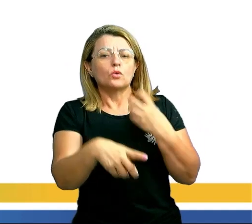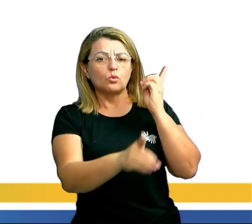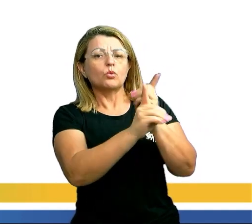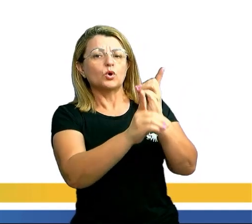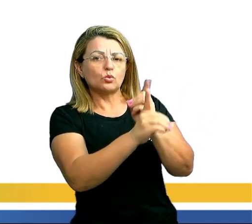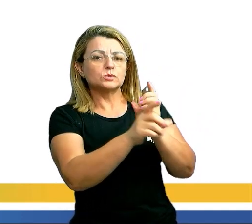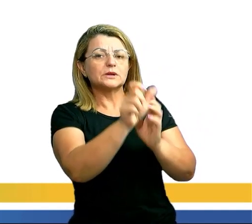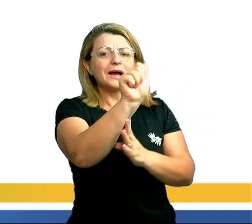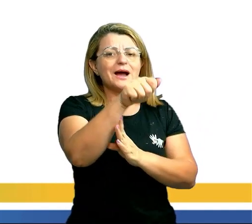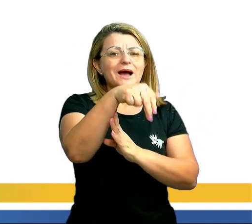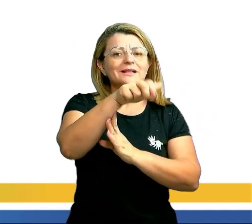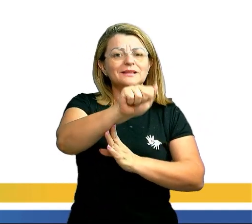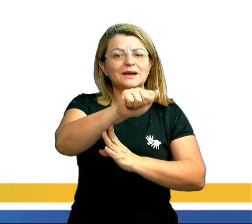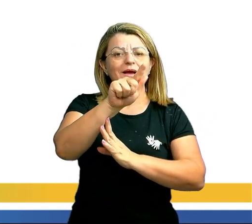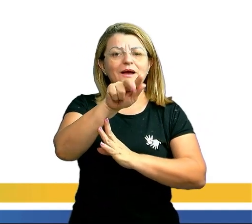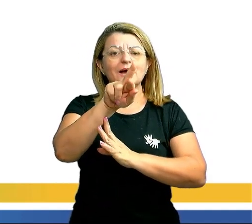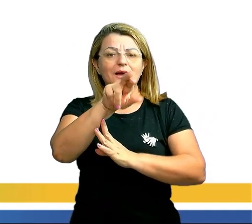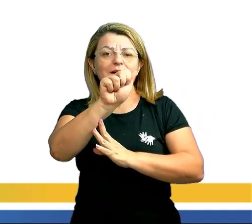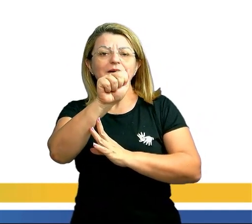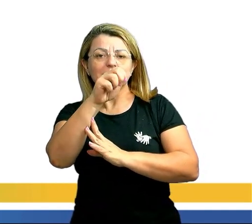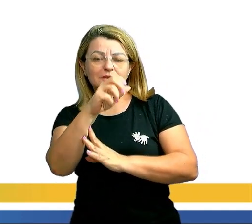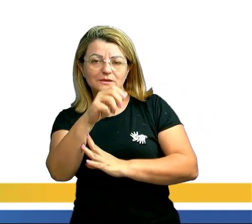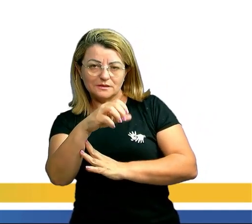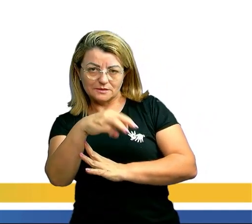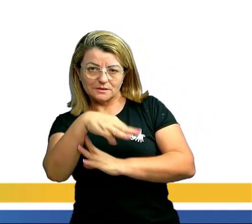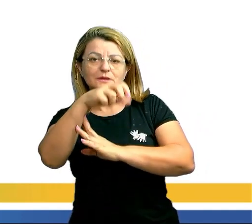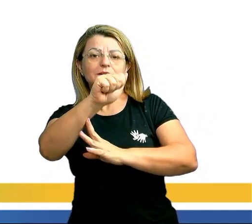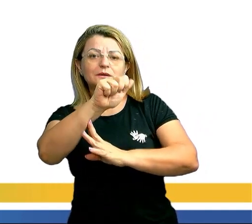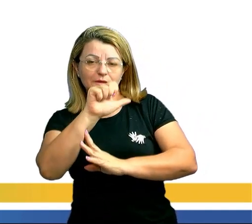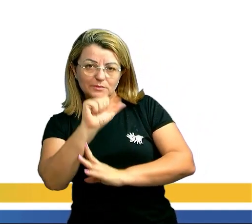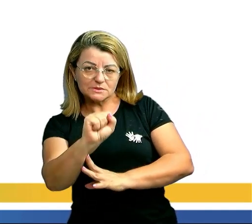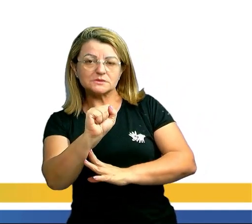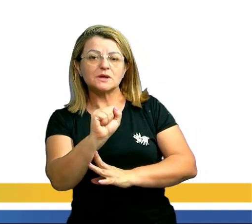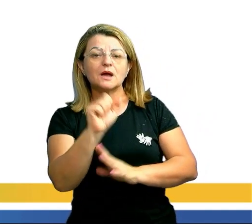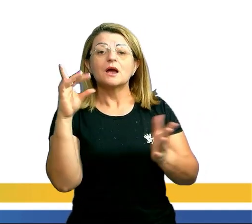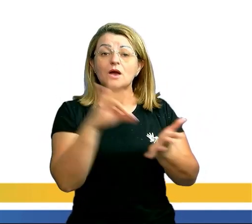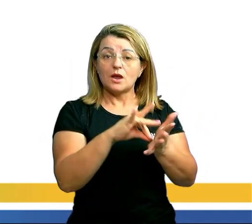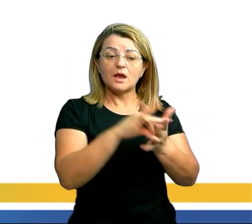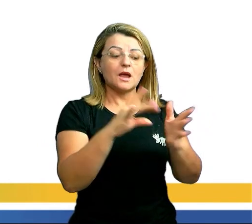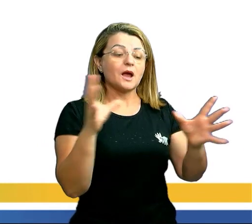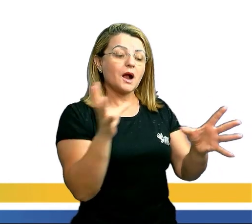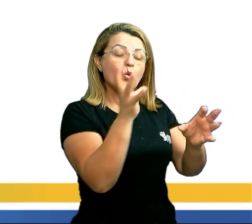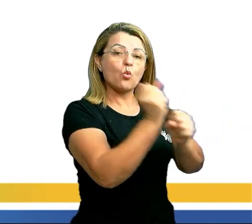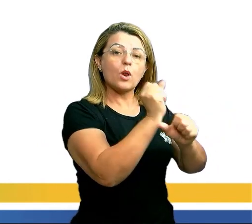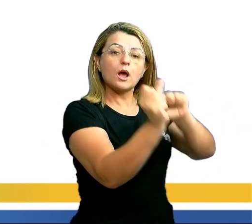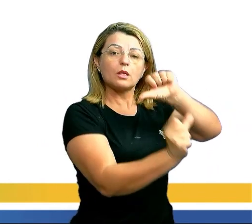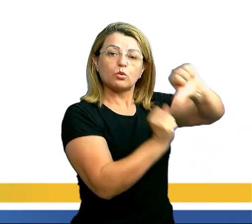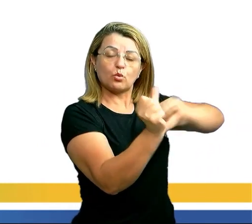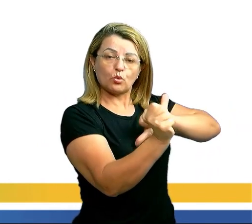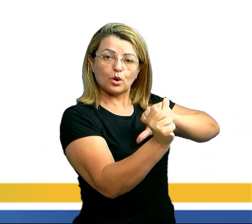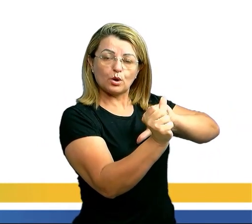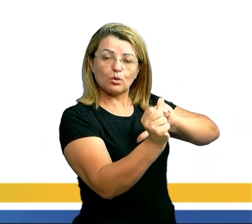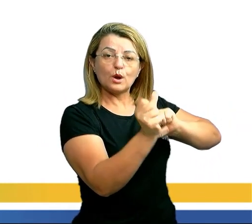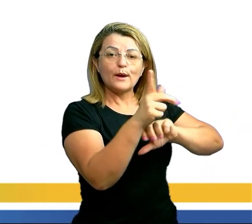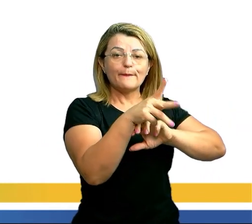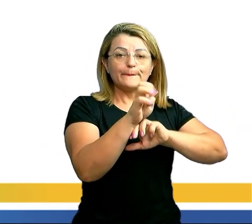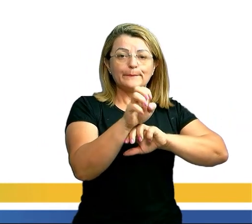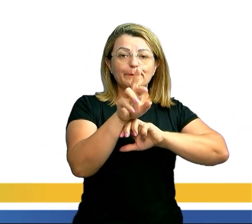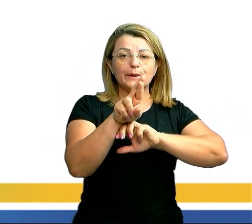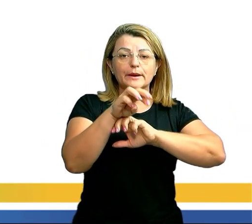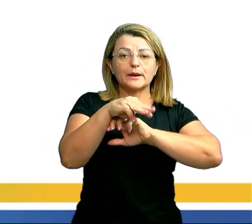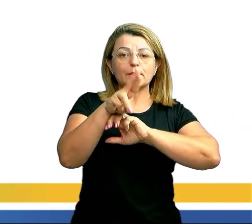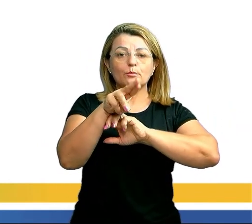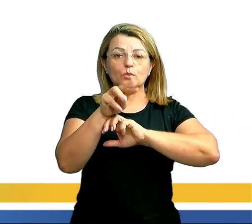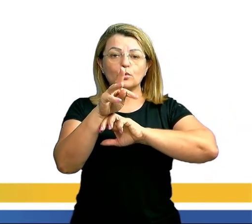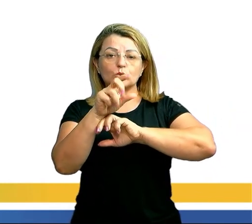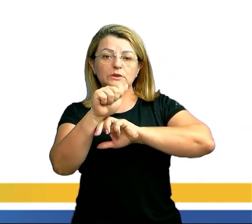anagramas. E encontrar a quantidade de anagramas é justamente calcular a permutação. Permutação de 4 é